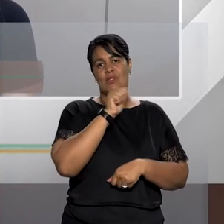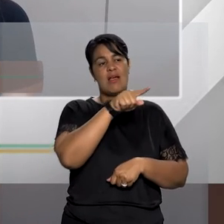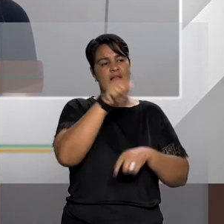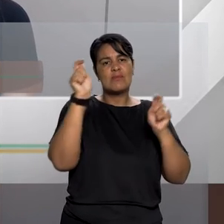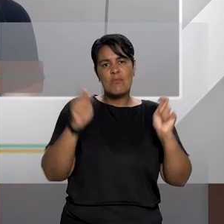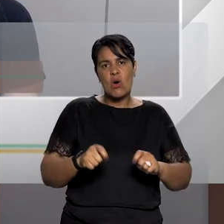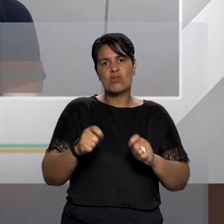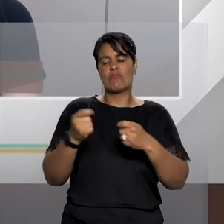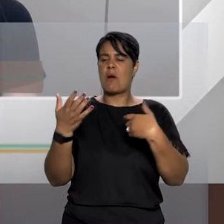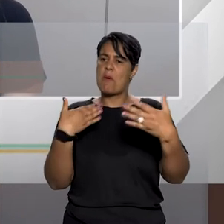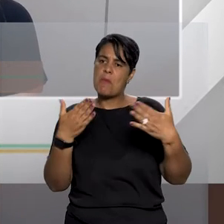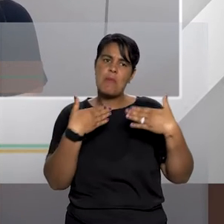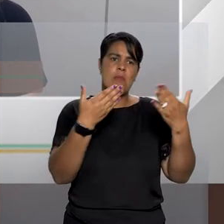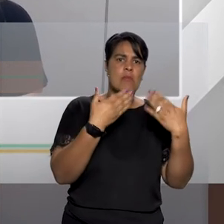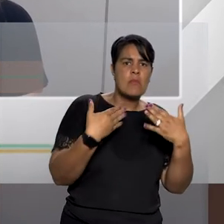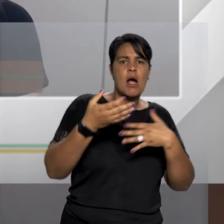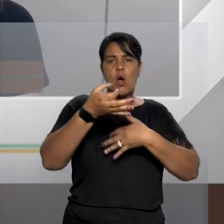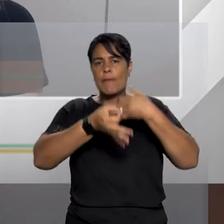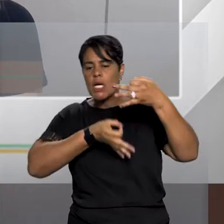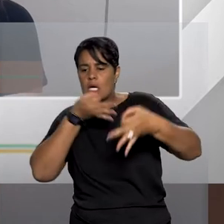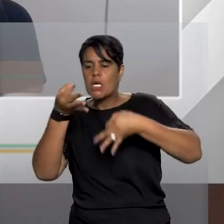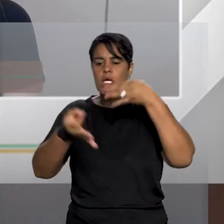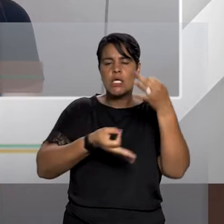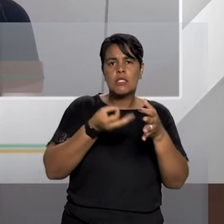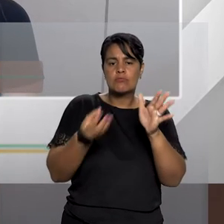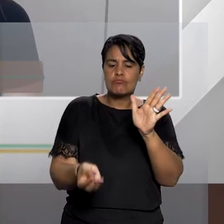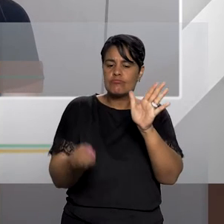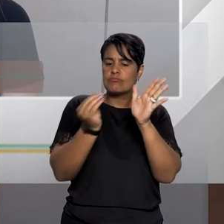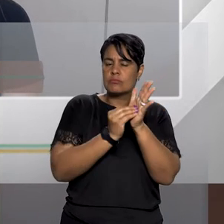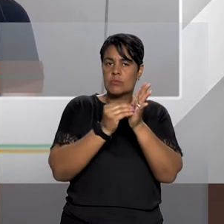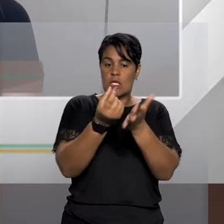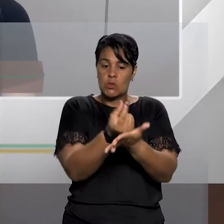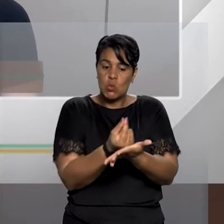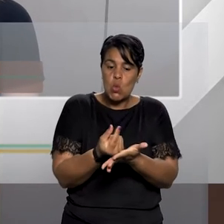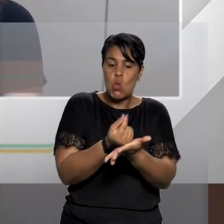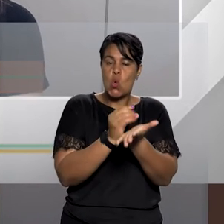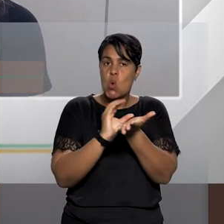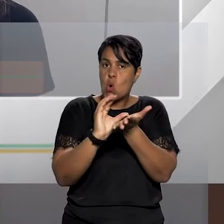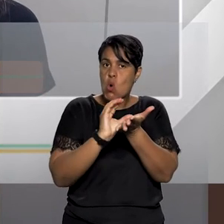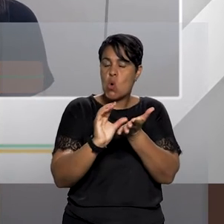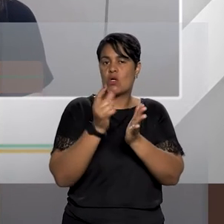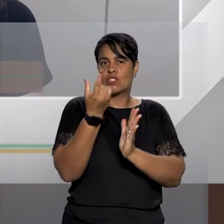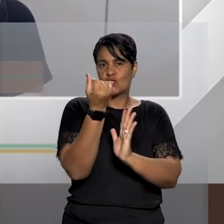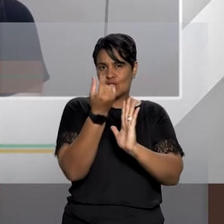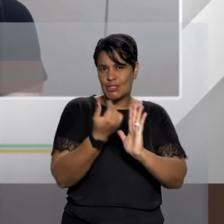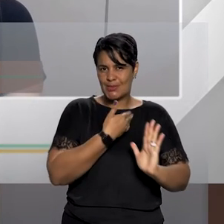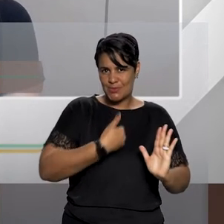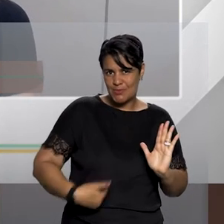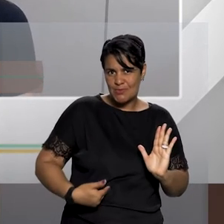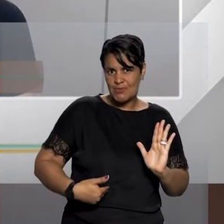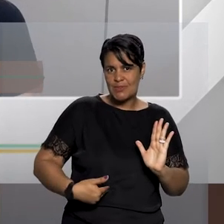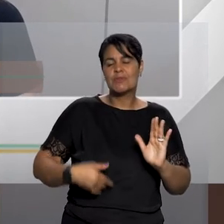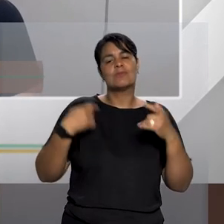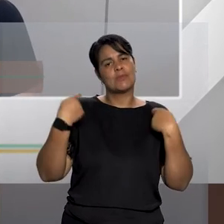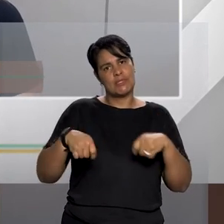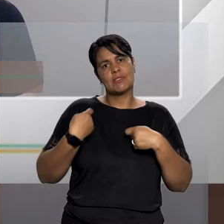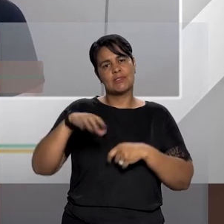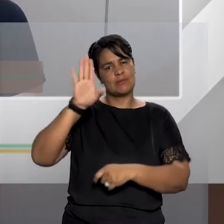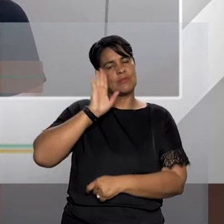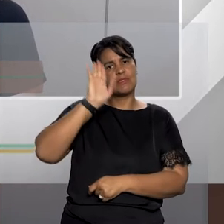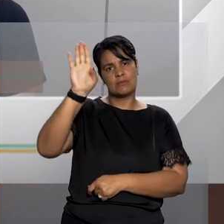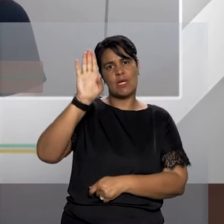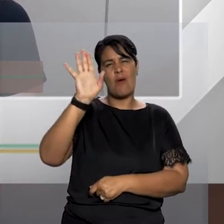públicos venham dentro dos critérios de prioridades. Assim teremos mais delegacias, teremos mais